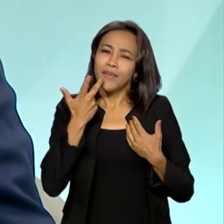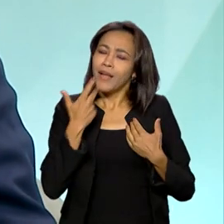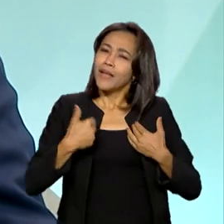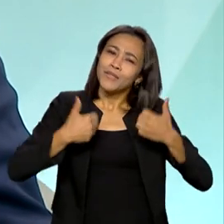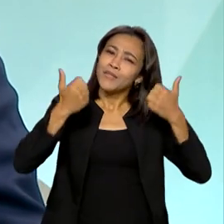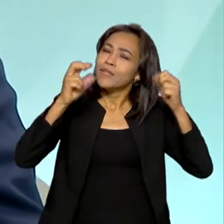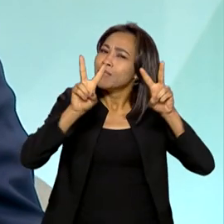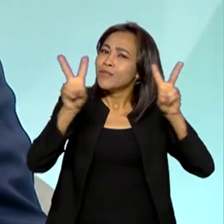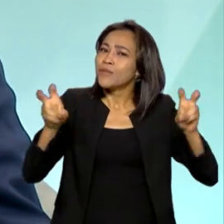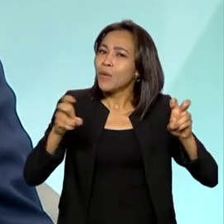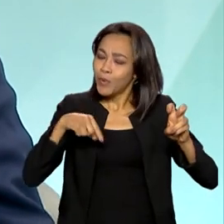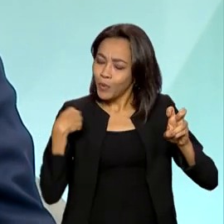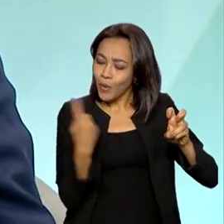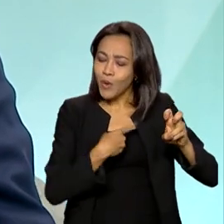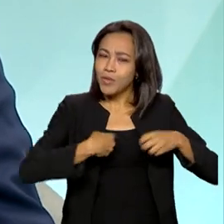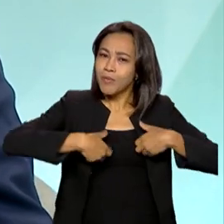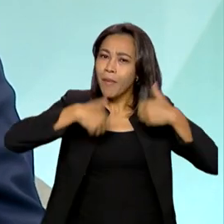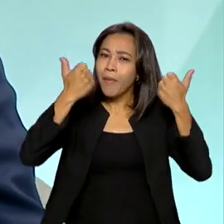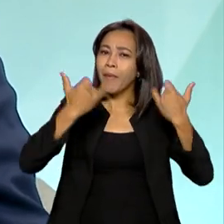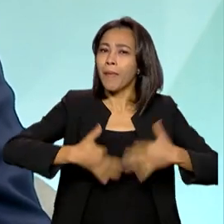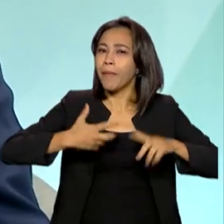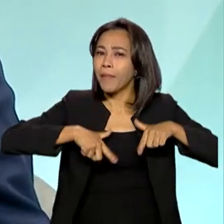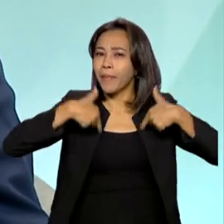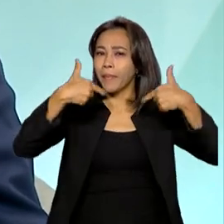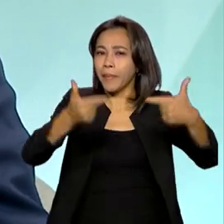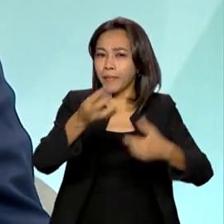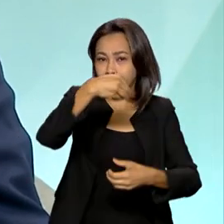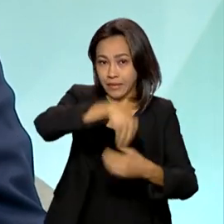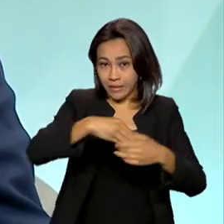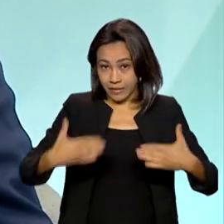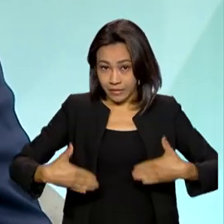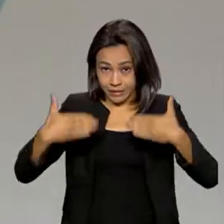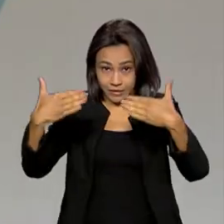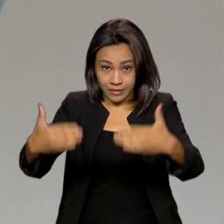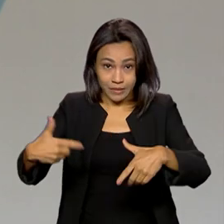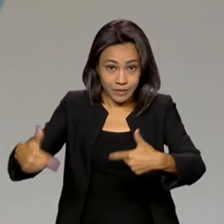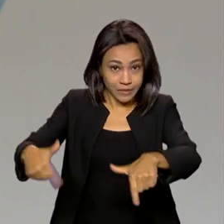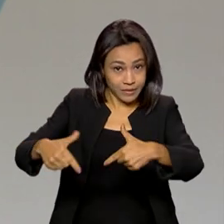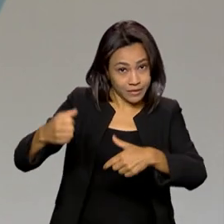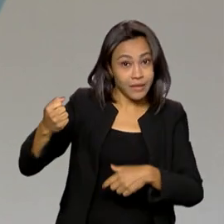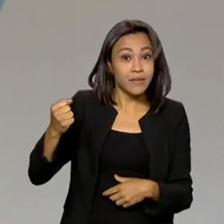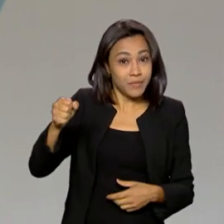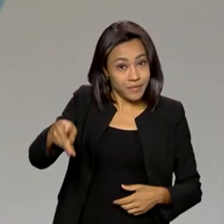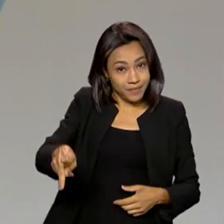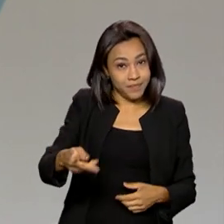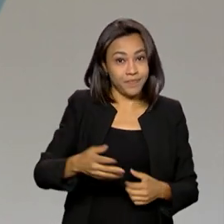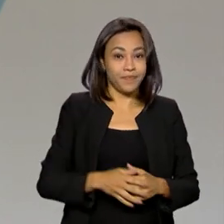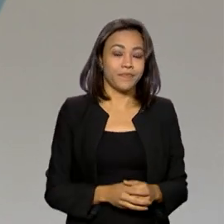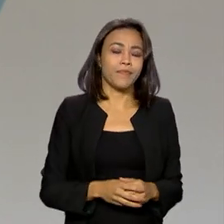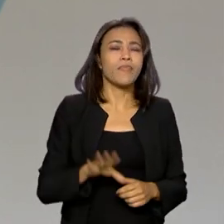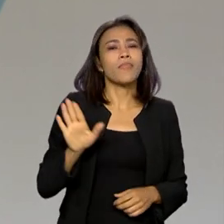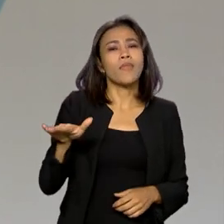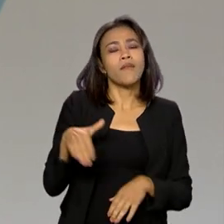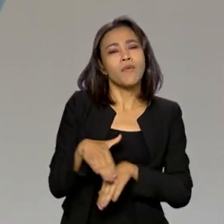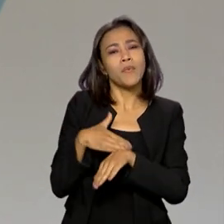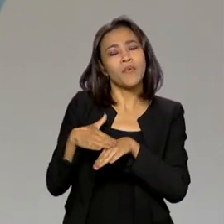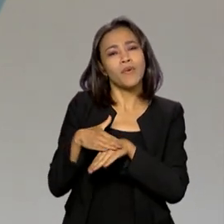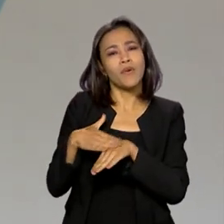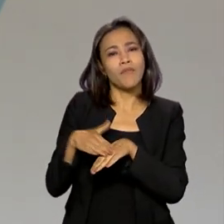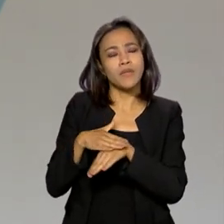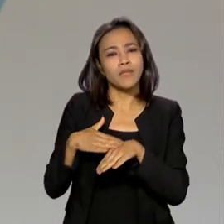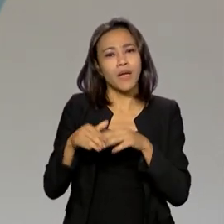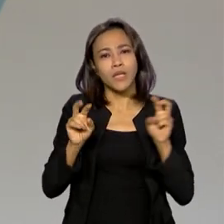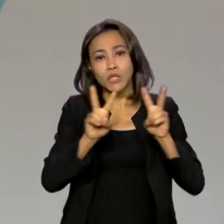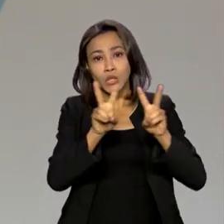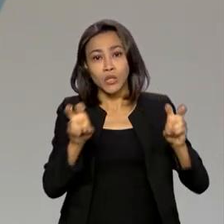pouquinho do trabalho que nós fazemos à frente do Ministério do Trabalho e Previdência. Vamos começar, então, por esse benefício